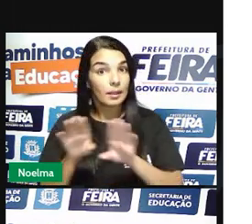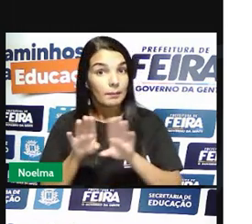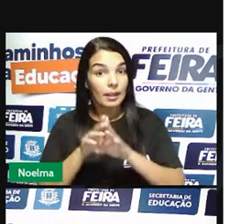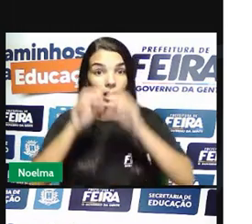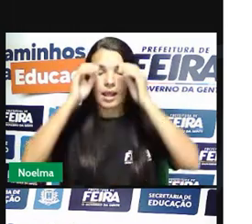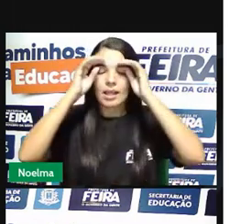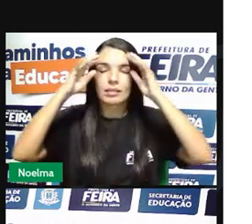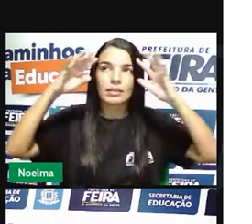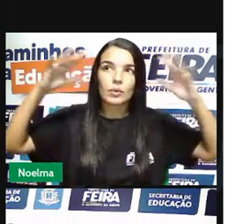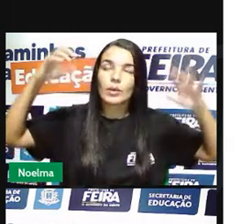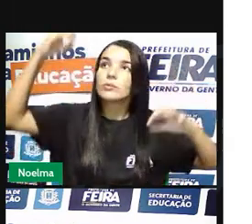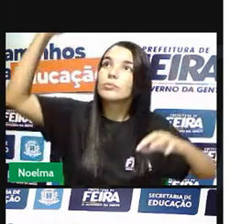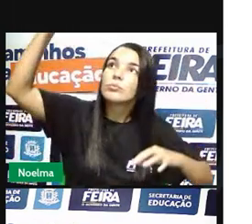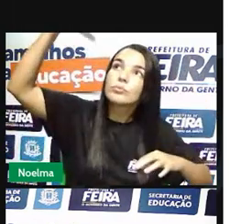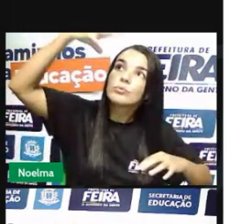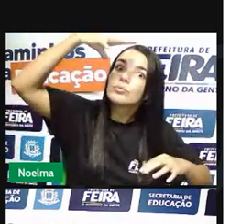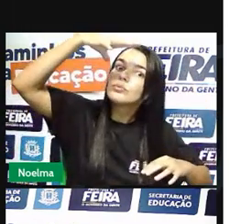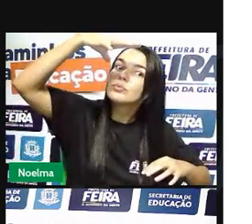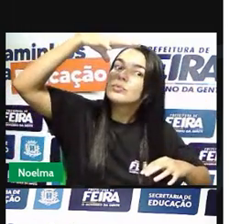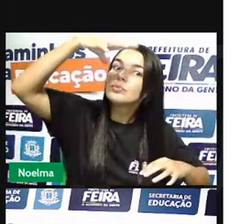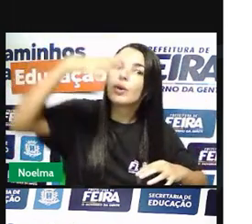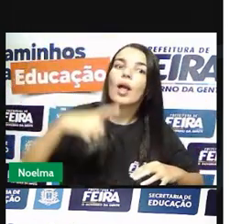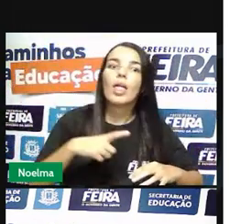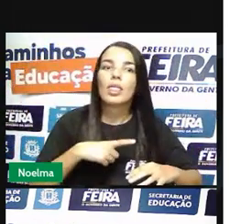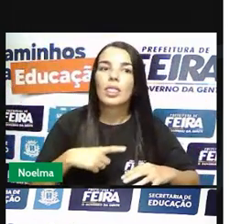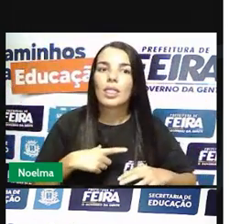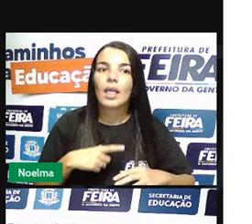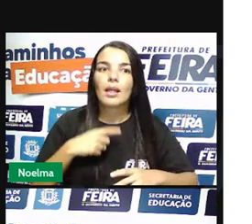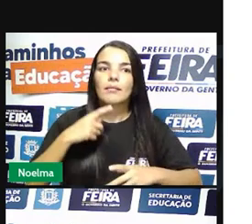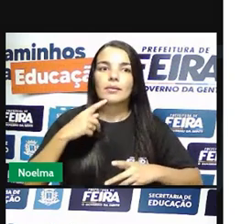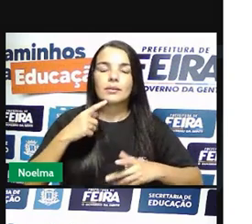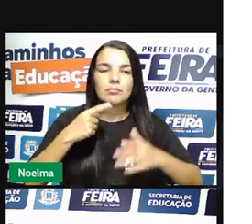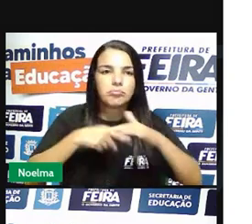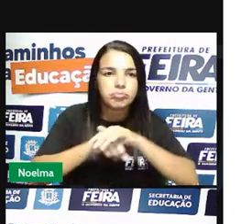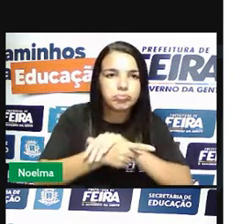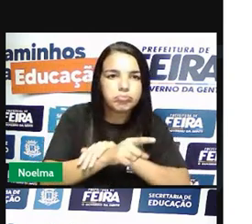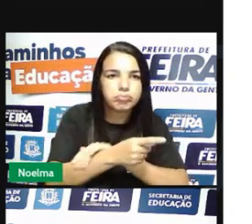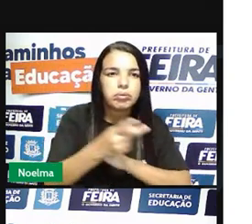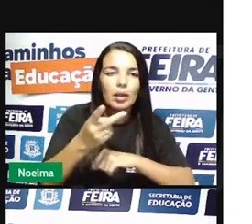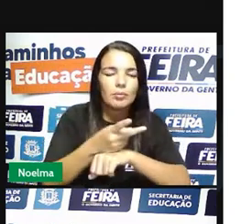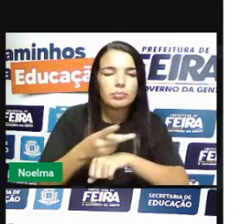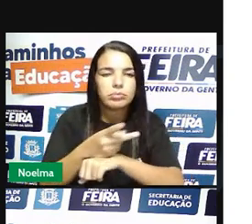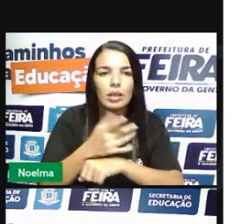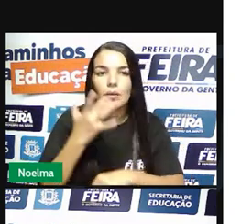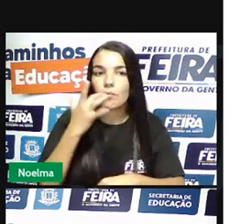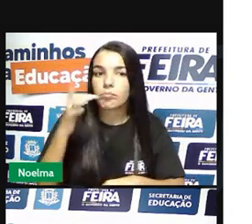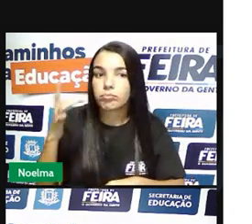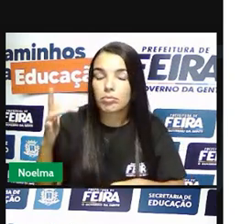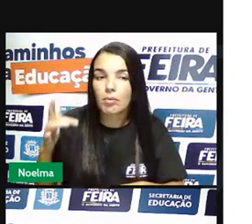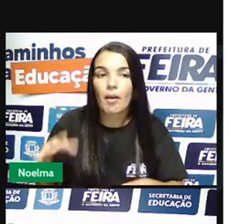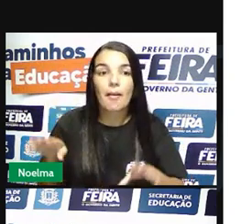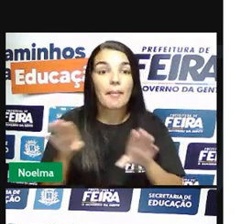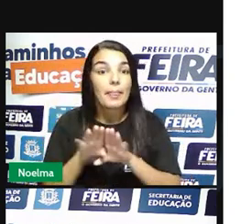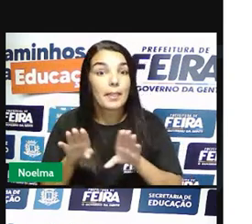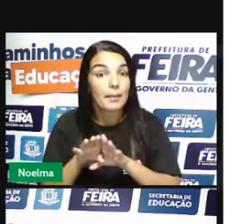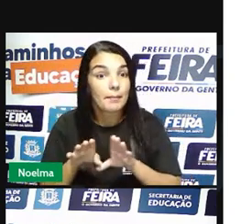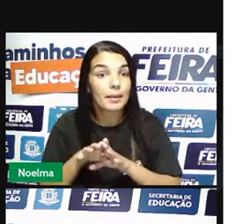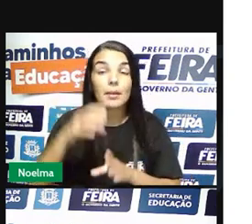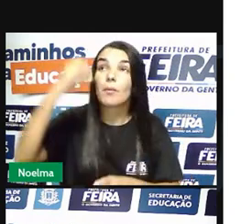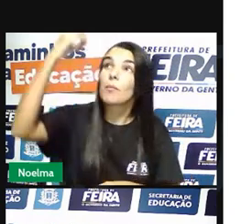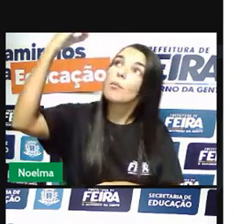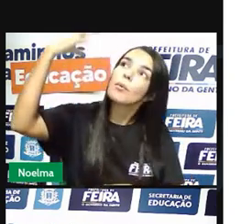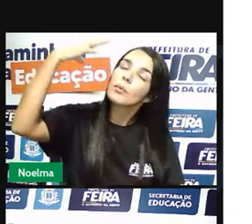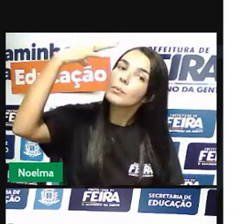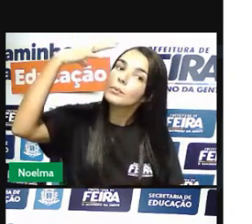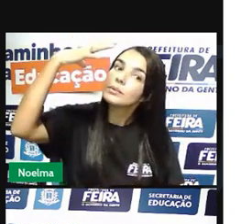Também, as ideias de iluminismo, já que com a exploração do ouro, né, no Brasil, como foi um período de riqueza no Brasil, essas